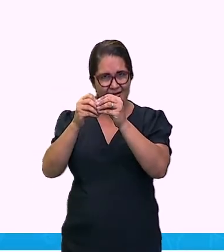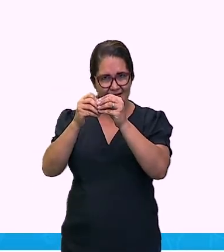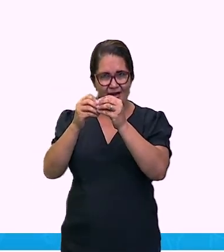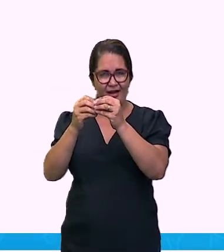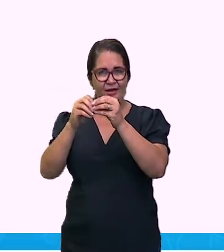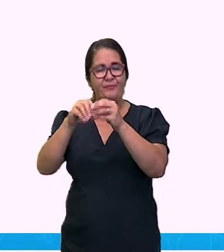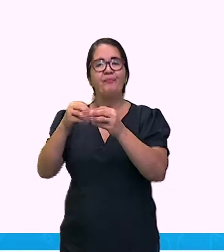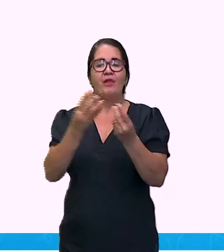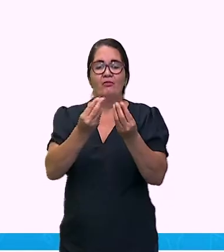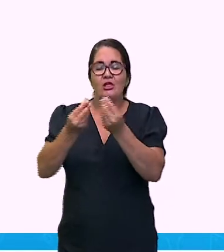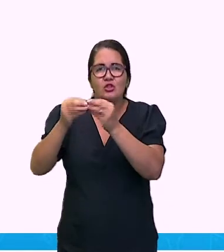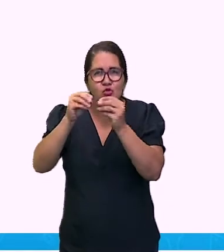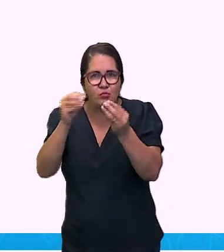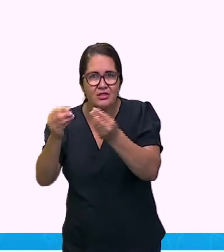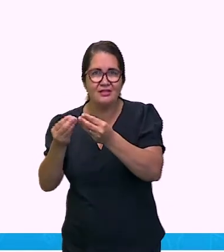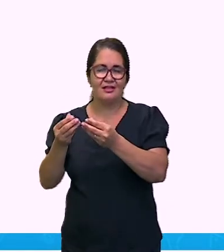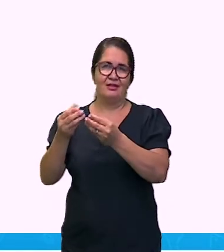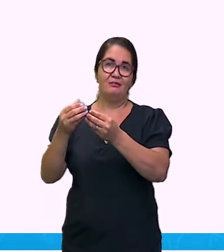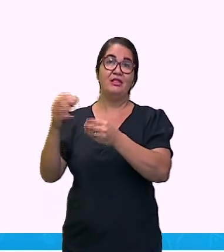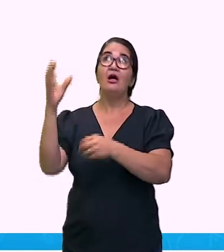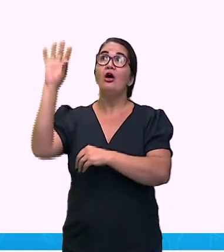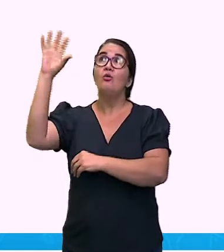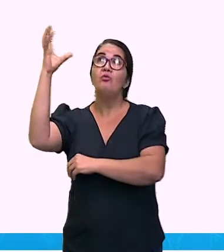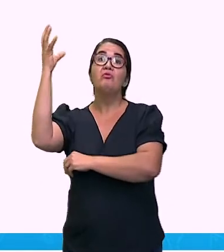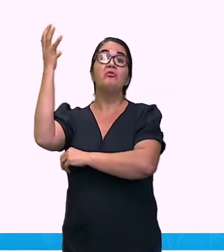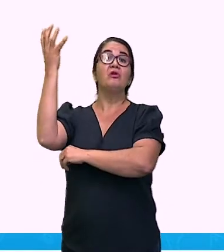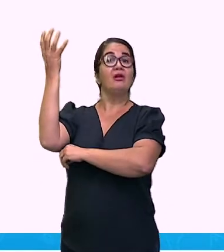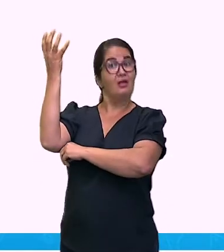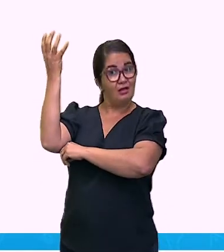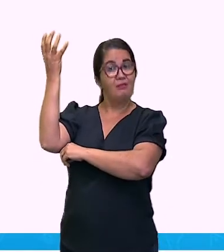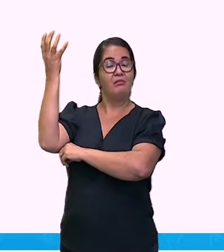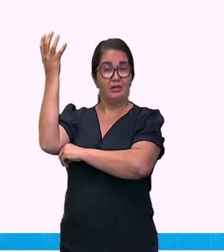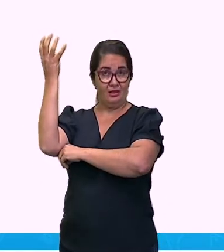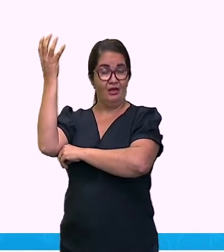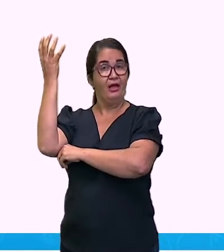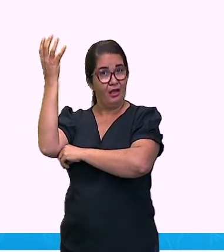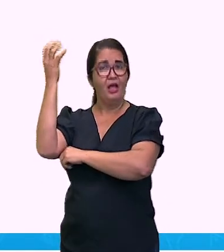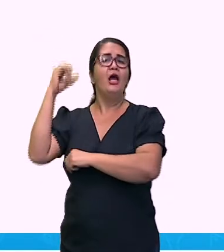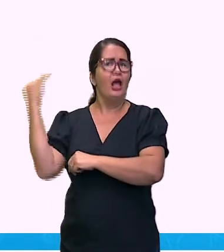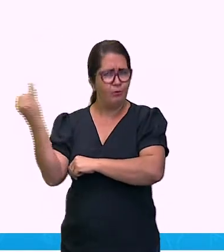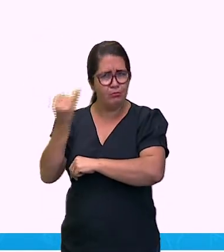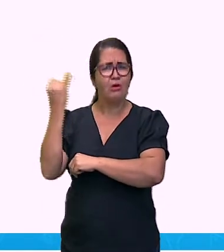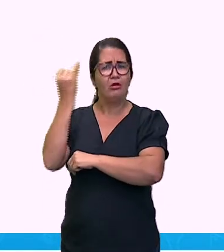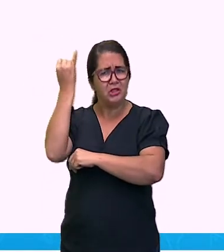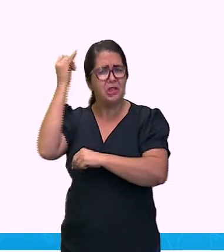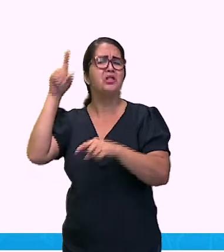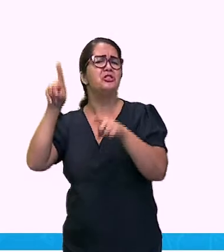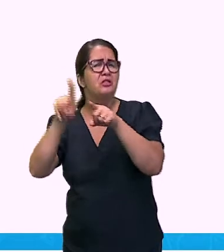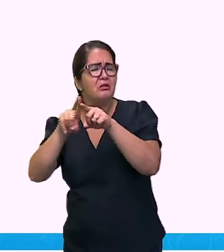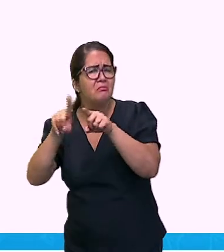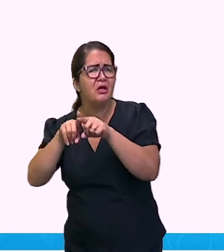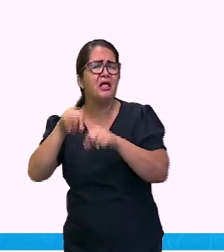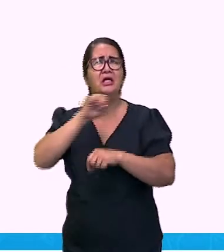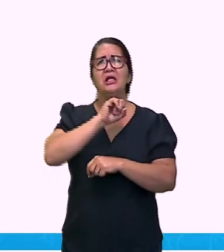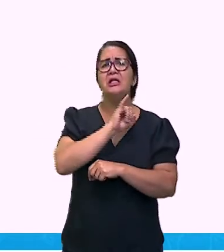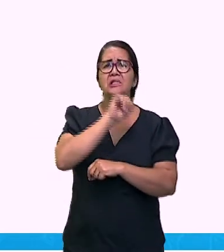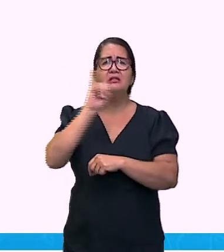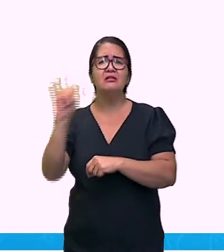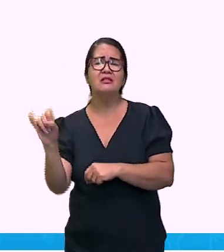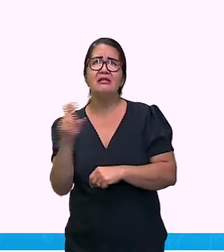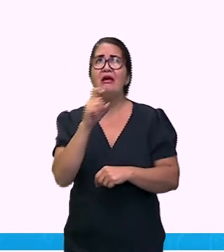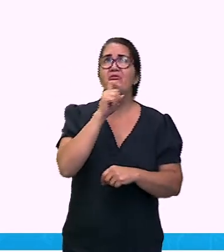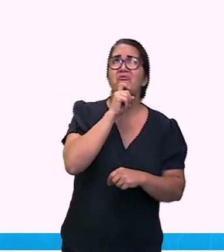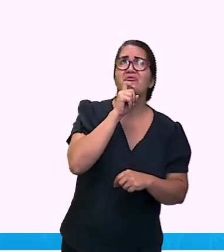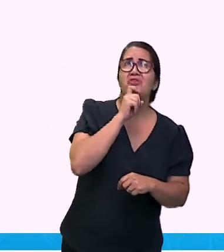Nós temos o clima, né? O regime de clima, se é muito seco, se é muito frio, se é muito quente, se é